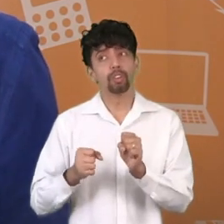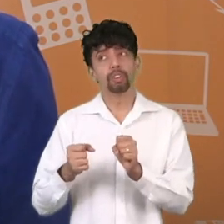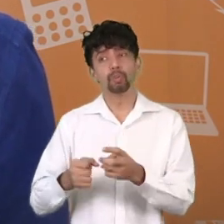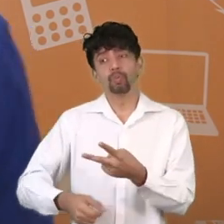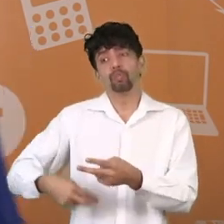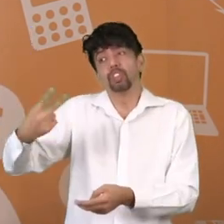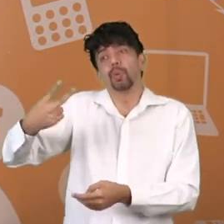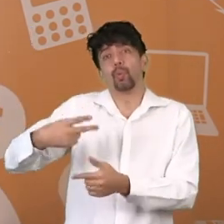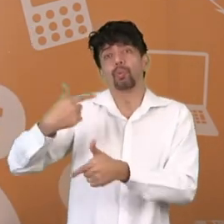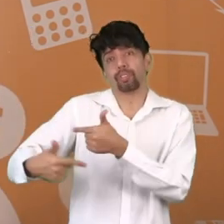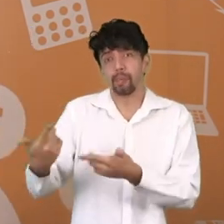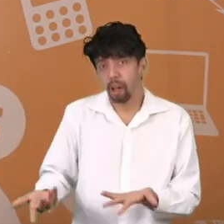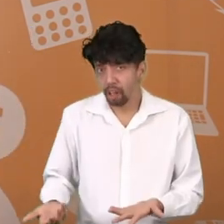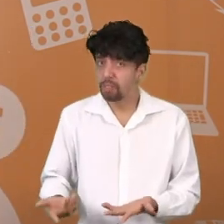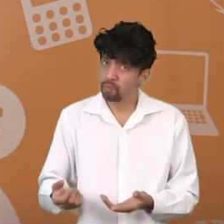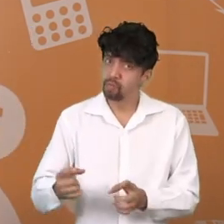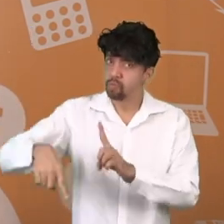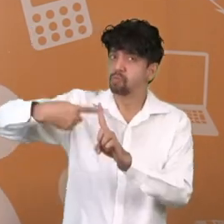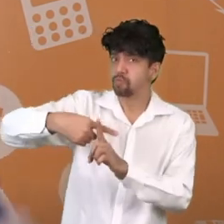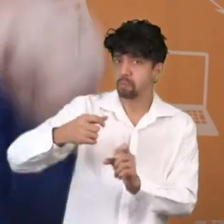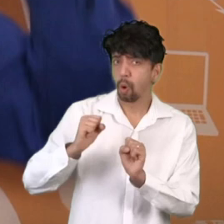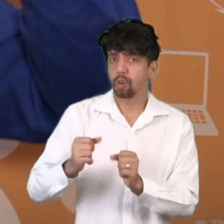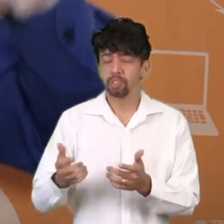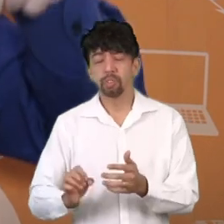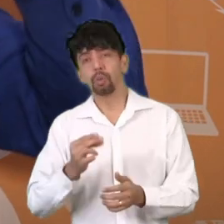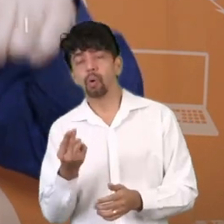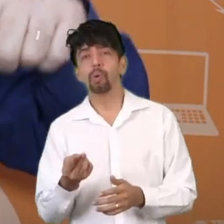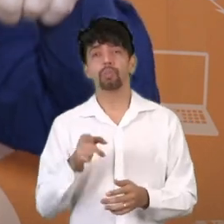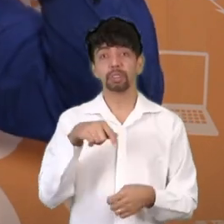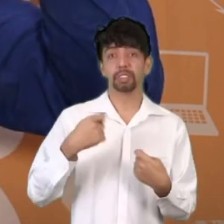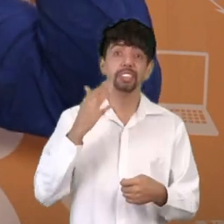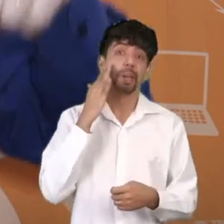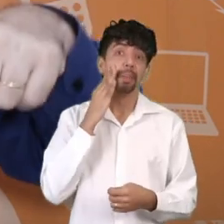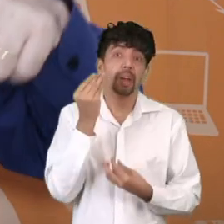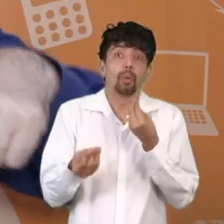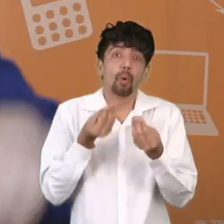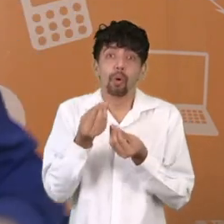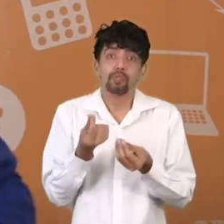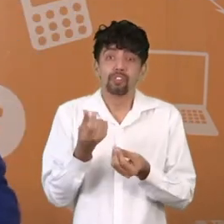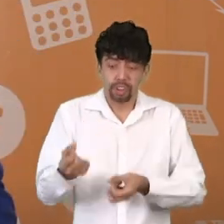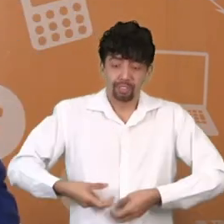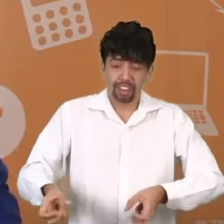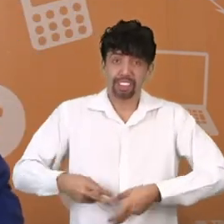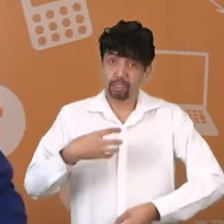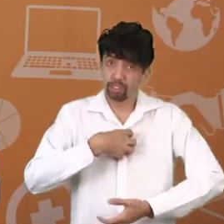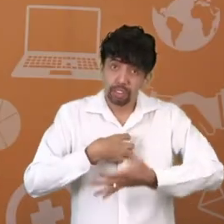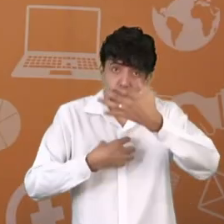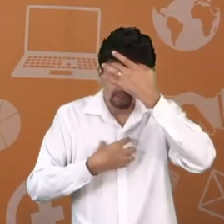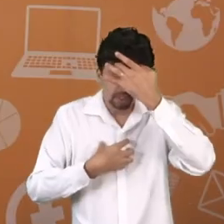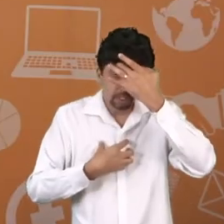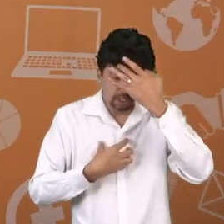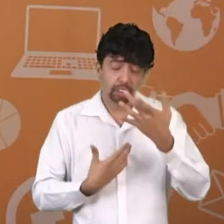extra? Pode. Mas mais do que uma renda extra é você saber que você pode gastar de uma forma mais consciente na sua casa.